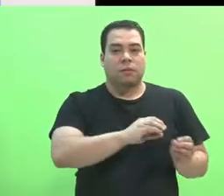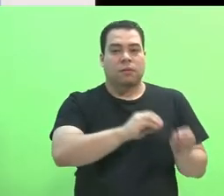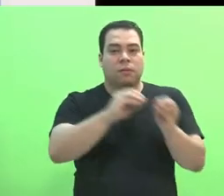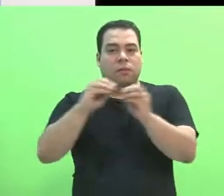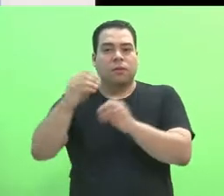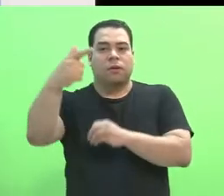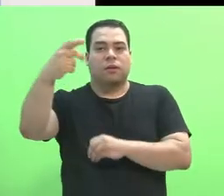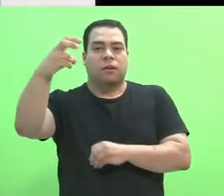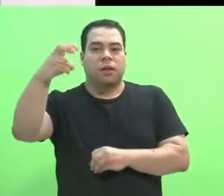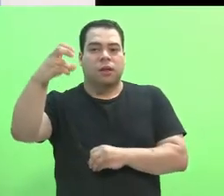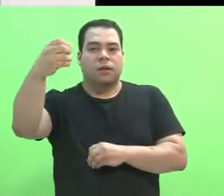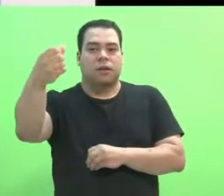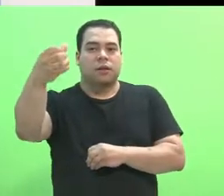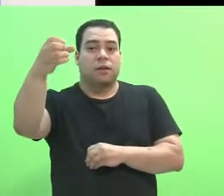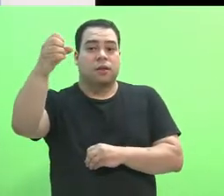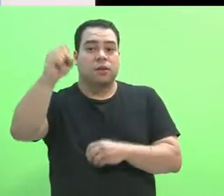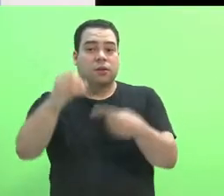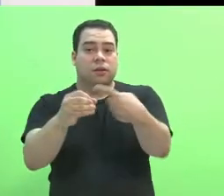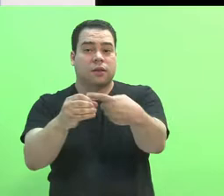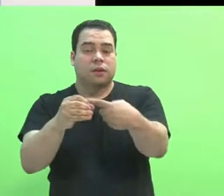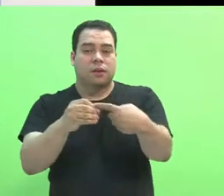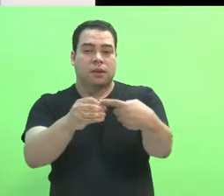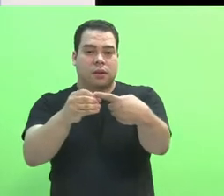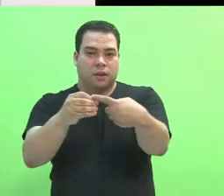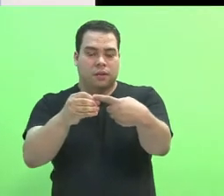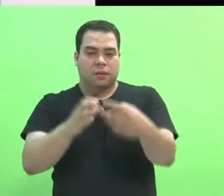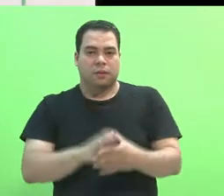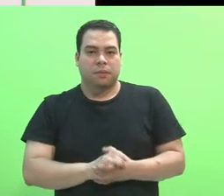de 2015 a 2016.